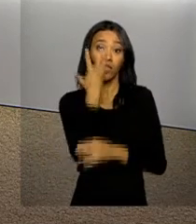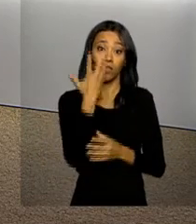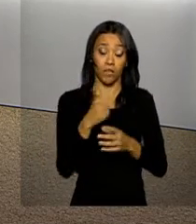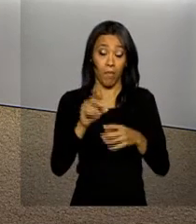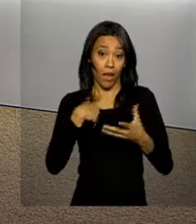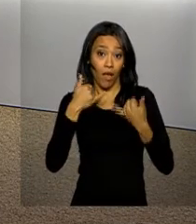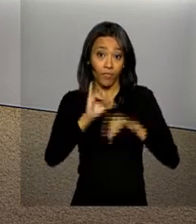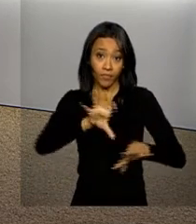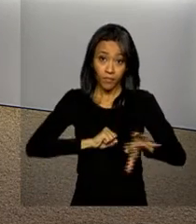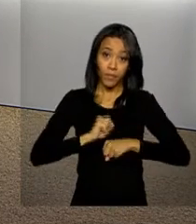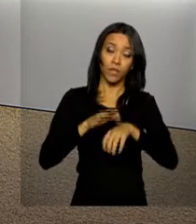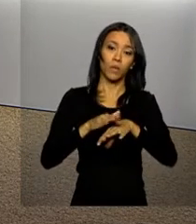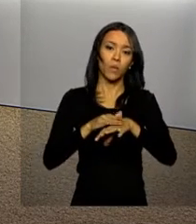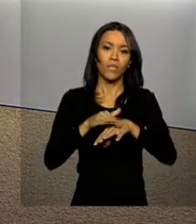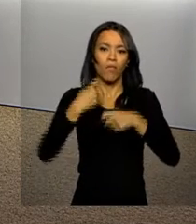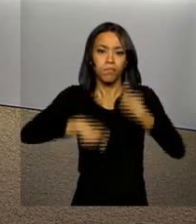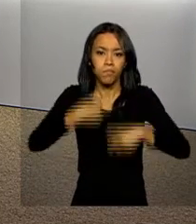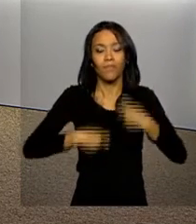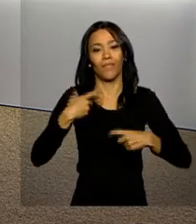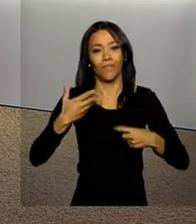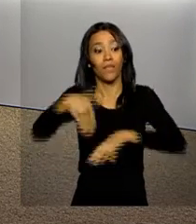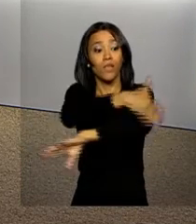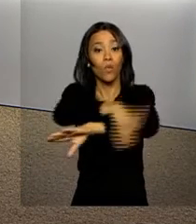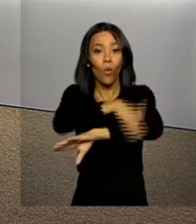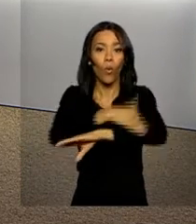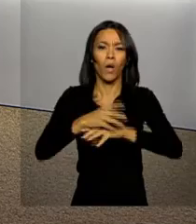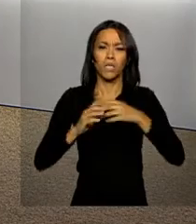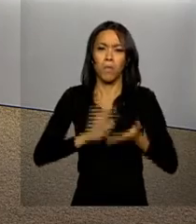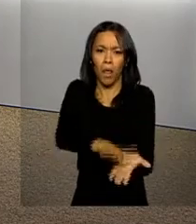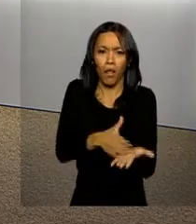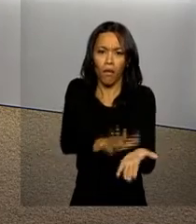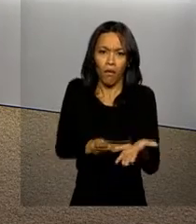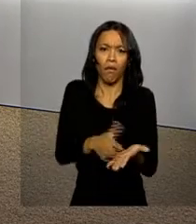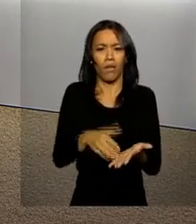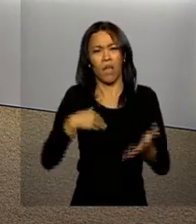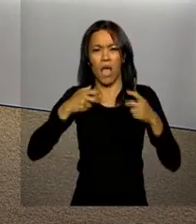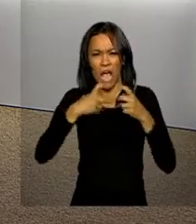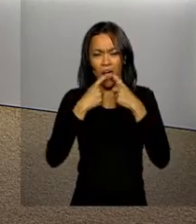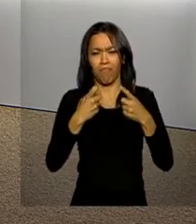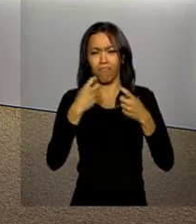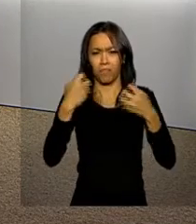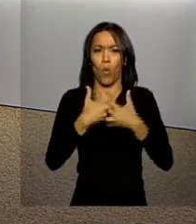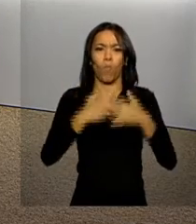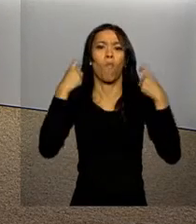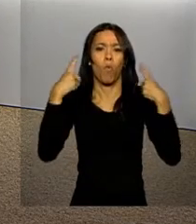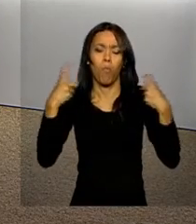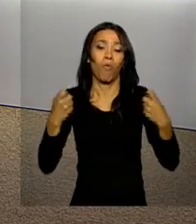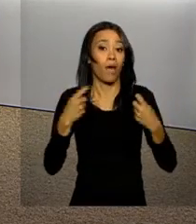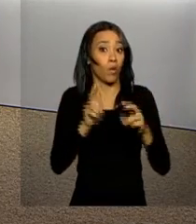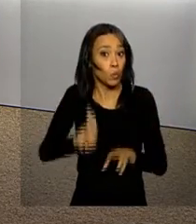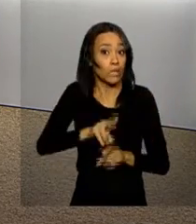transmissíveis para o carnaval deste ano, estará nas ruas, entre escolas de samba, blocos e trio elétricos, para incentivar o uso do